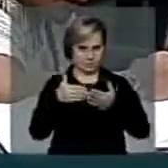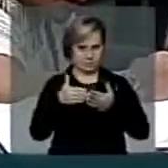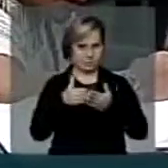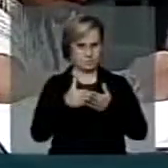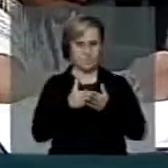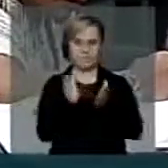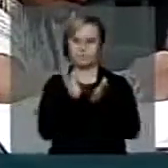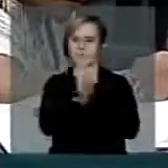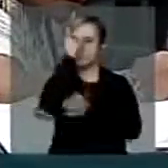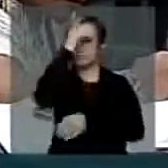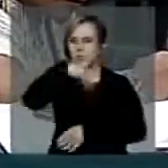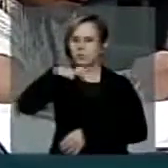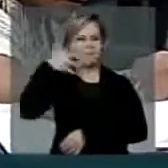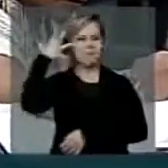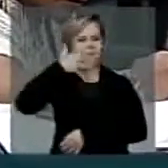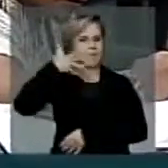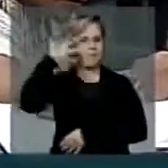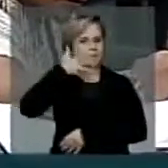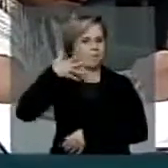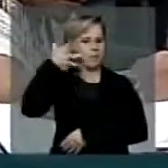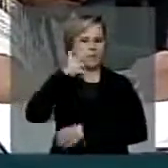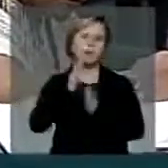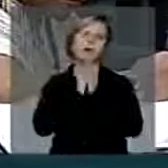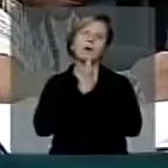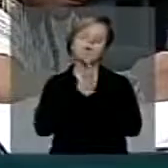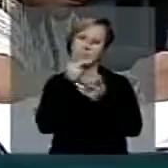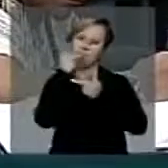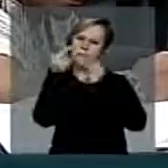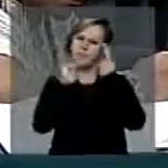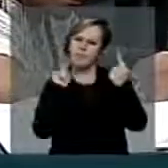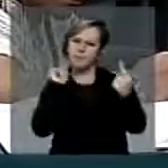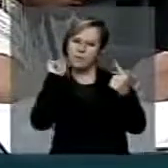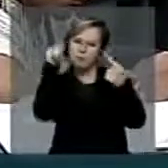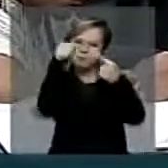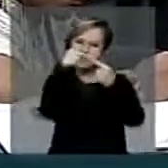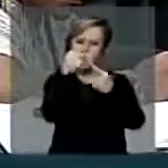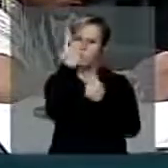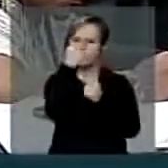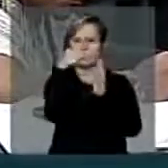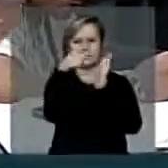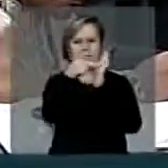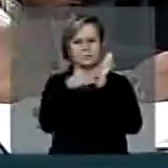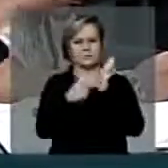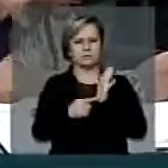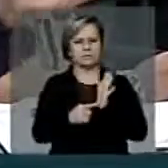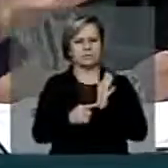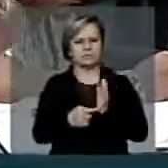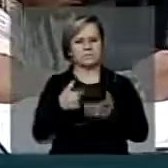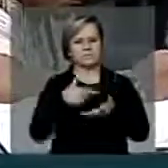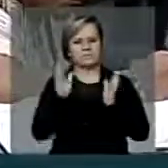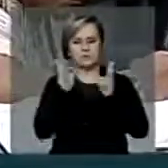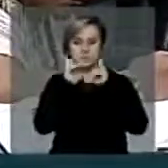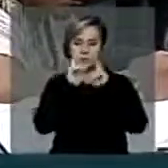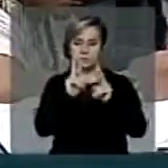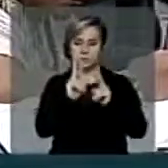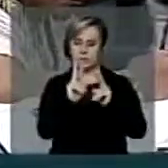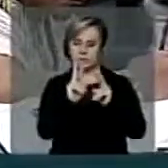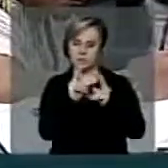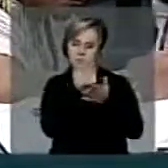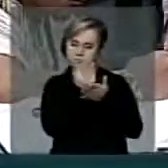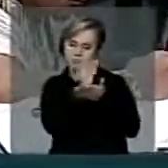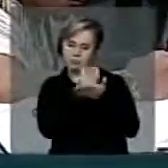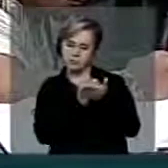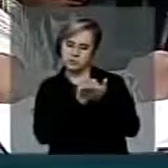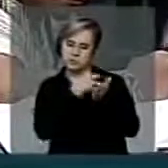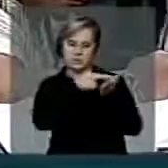expositores que centralizassem as suas informações num item. Eu já assisti parte do relatório Figueiredo lá no